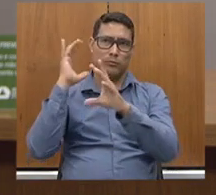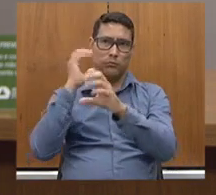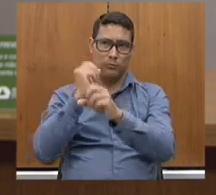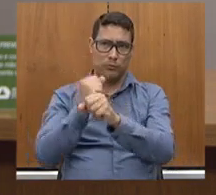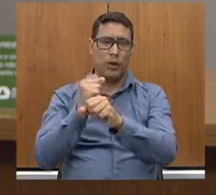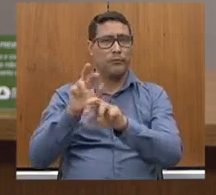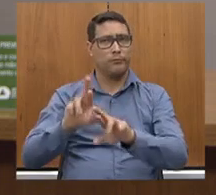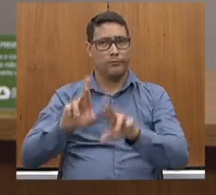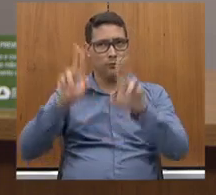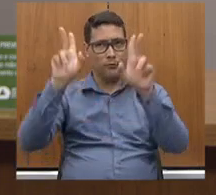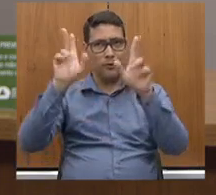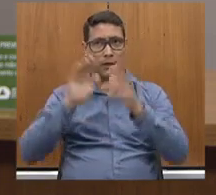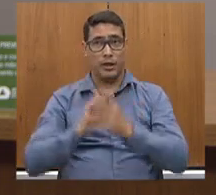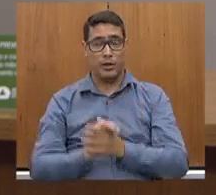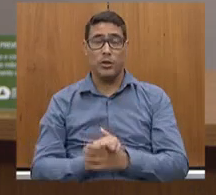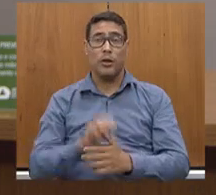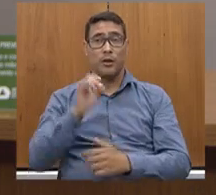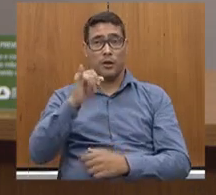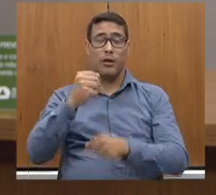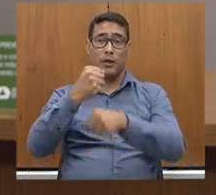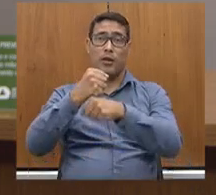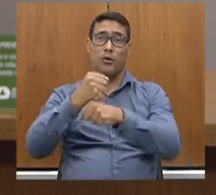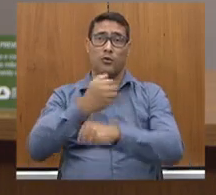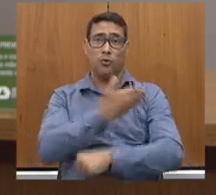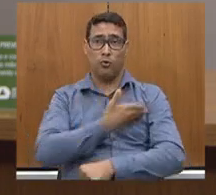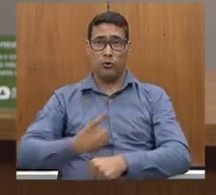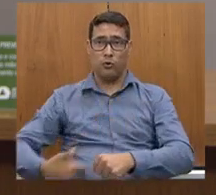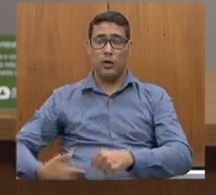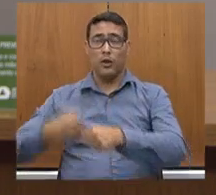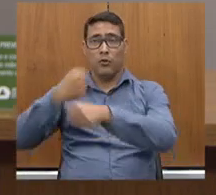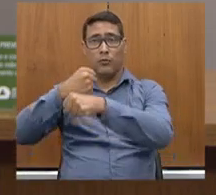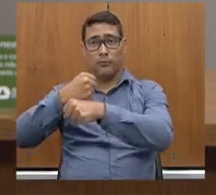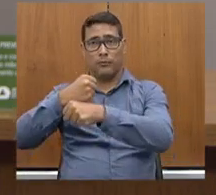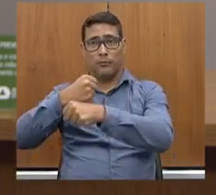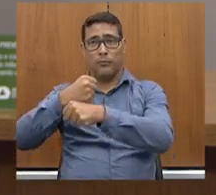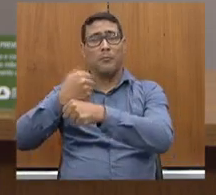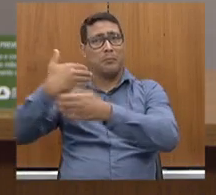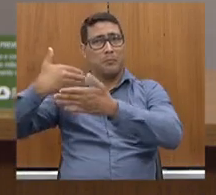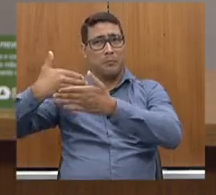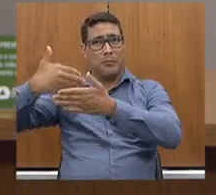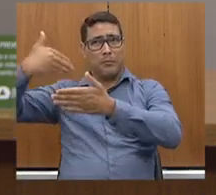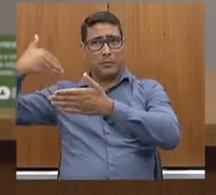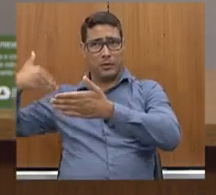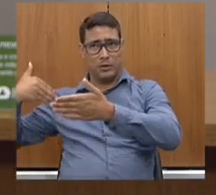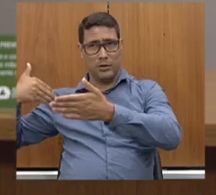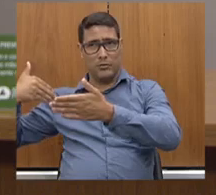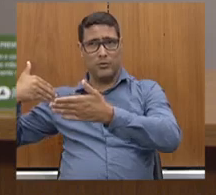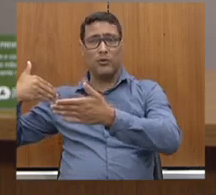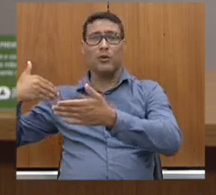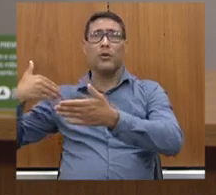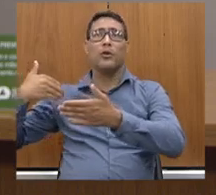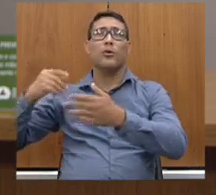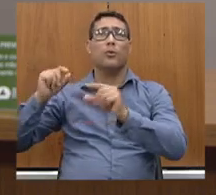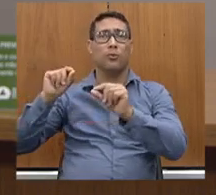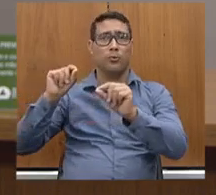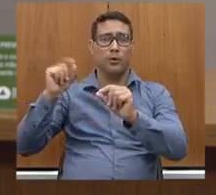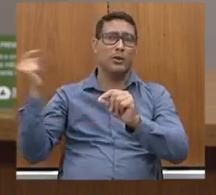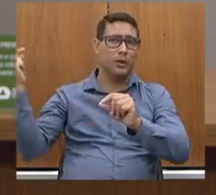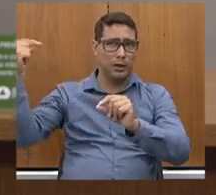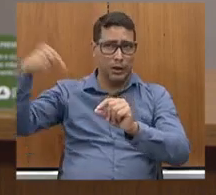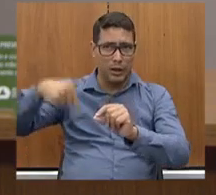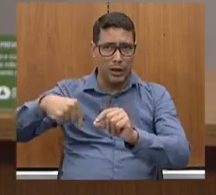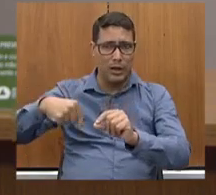Se fosse no governo passado, estaríamos aqui falando e